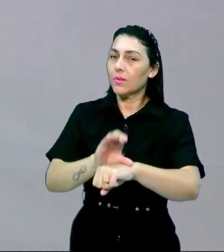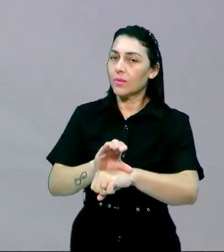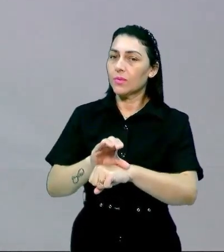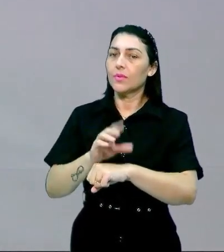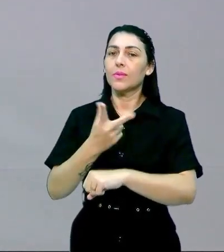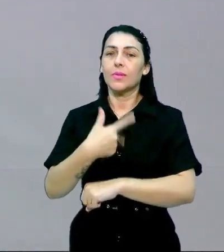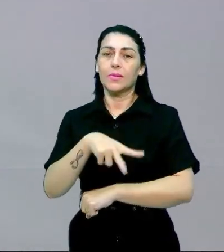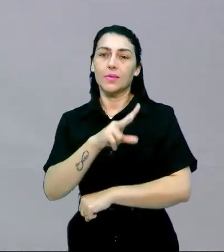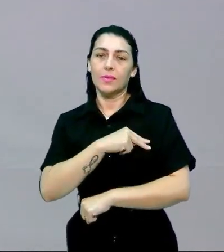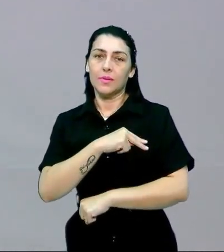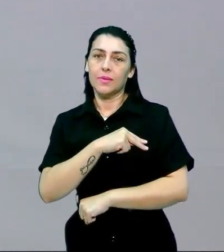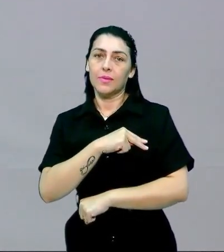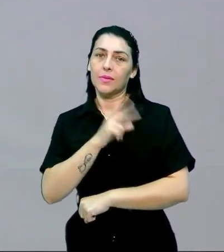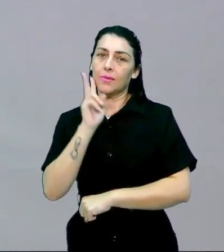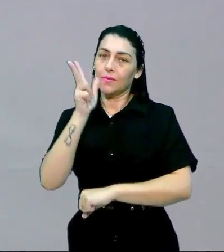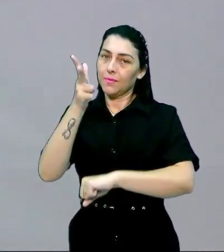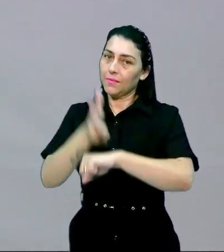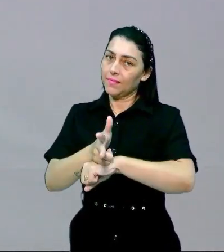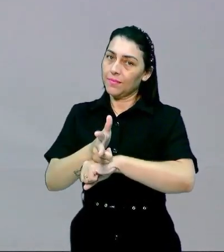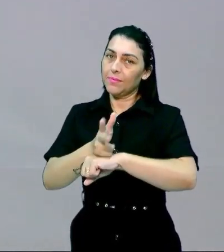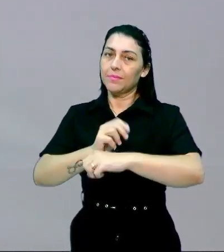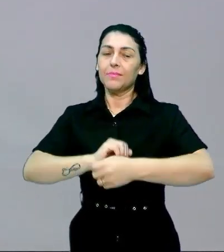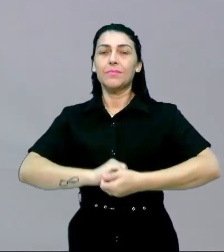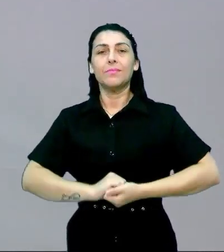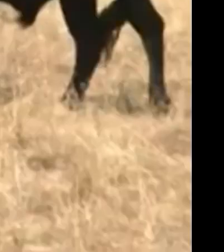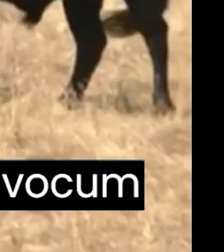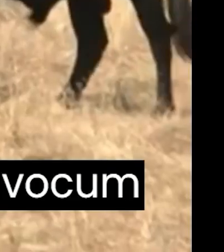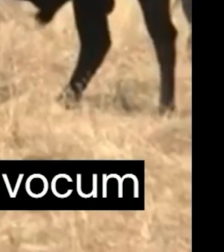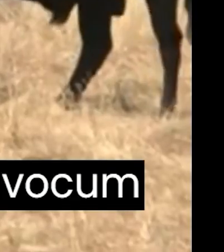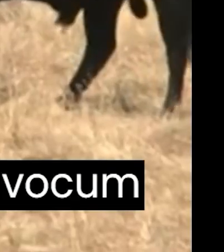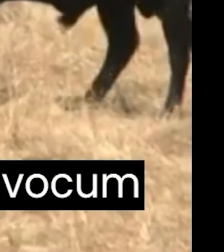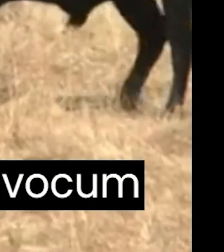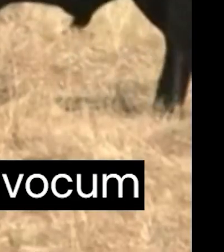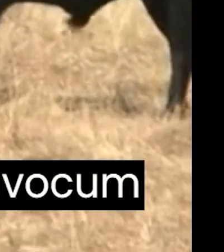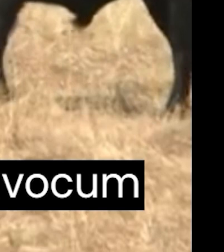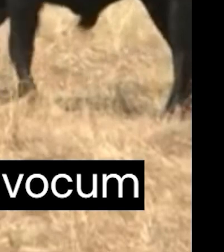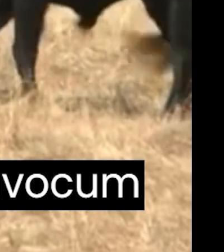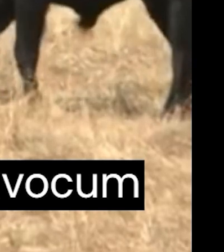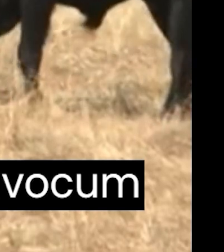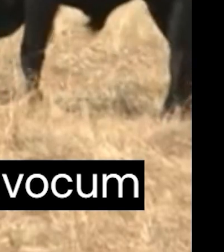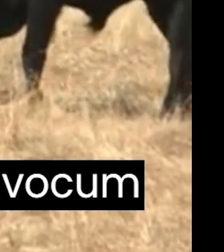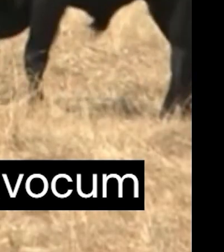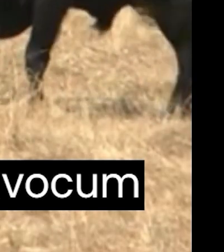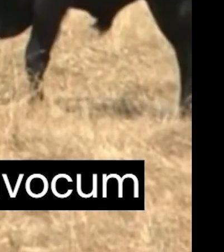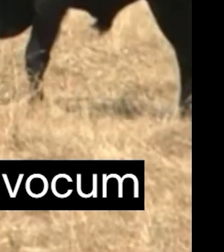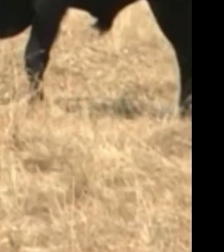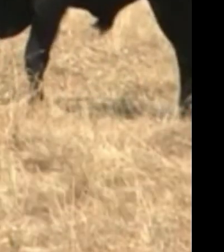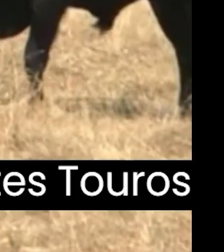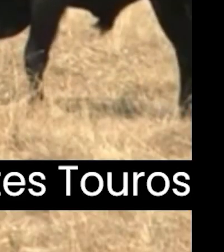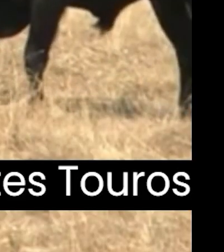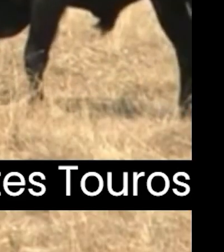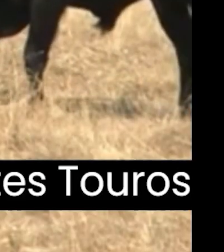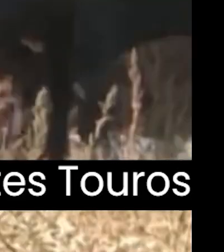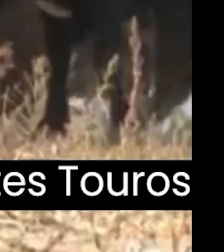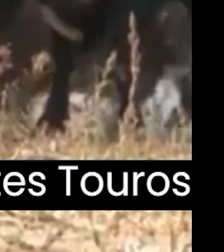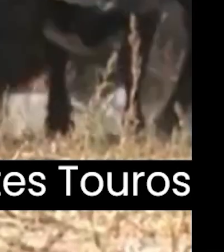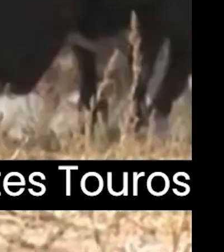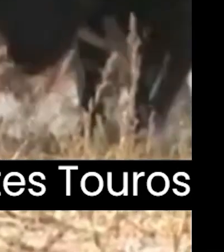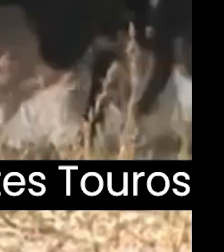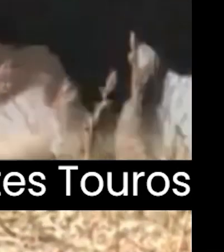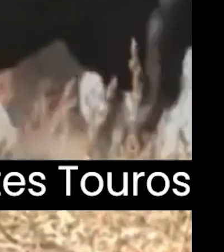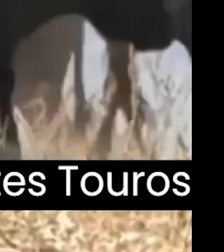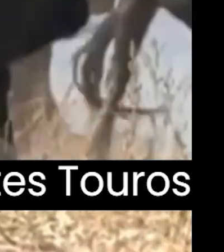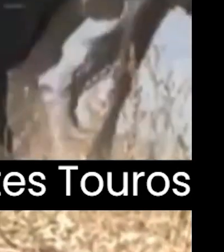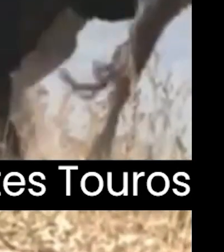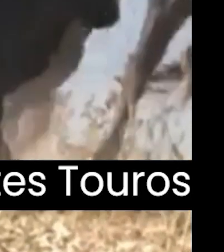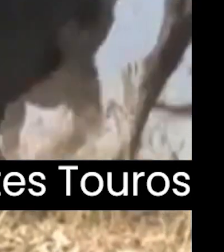espanhola vídeo na tela estes são dakar equador e bravucum com apenas quatro anos